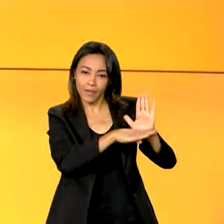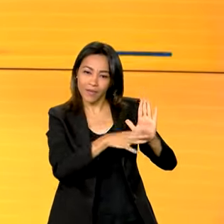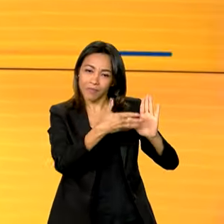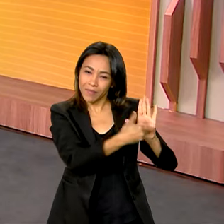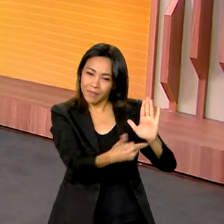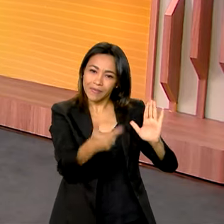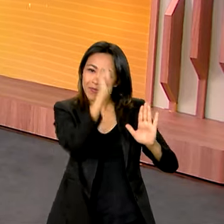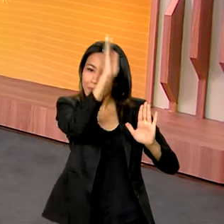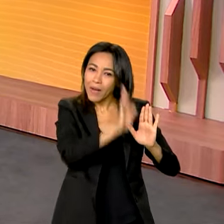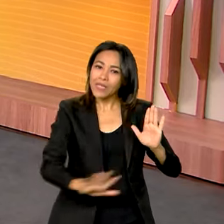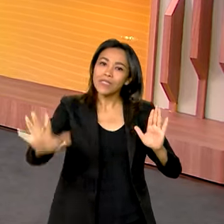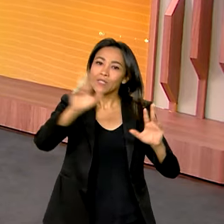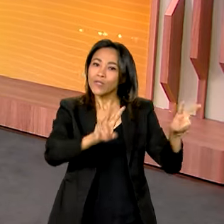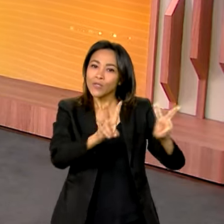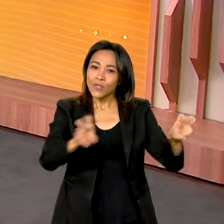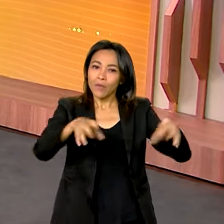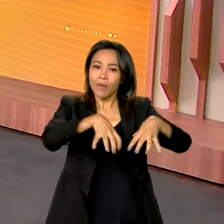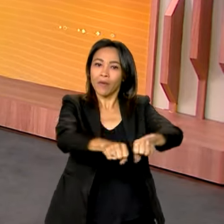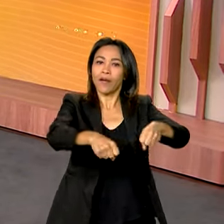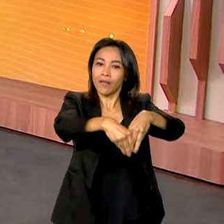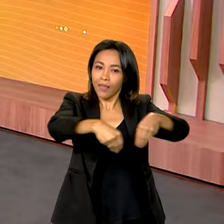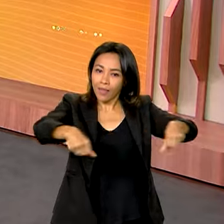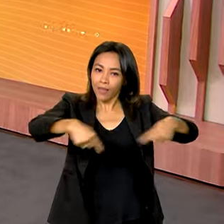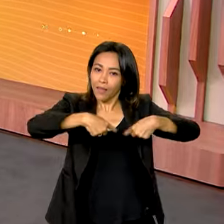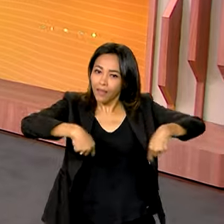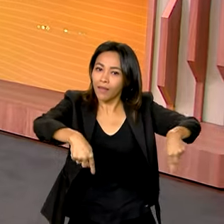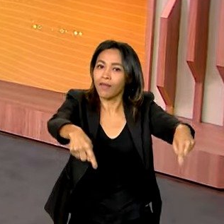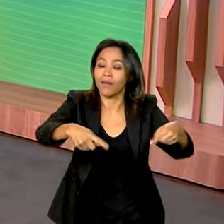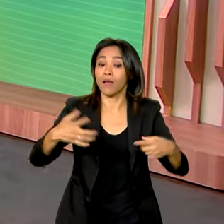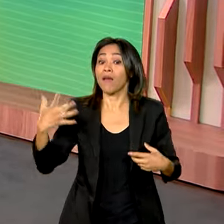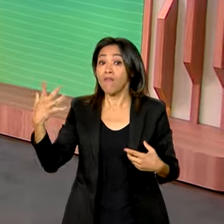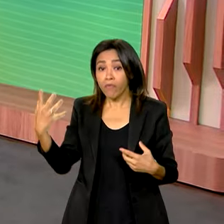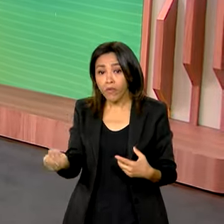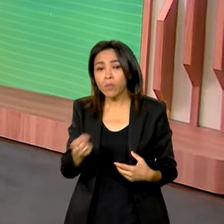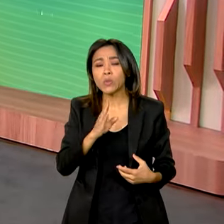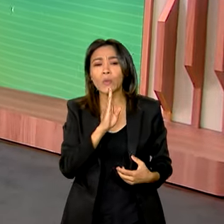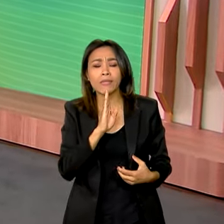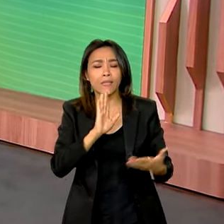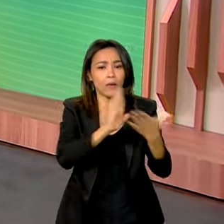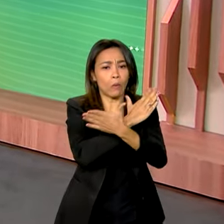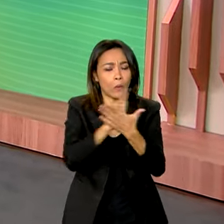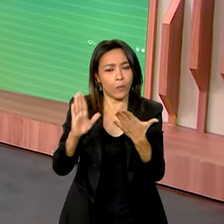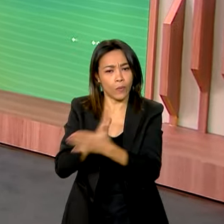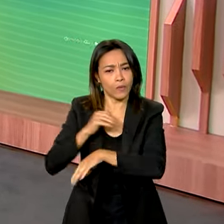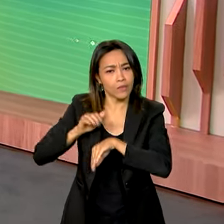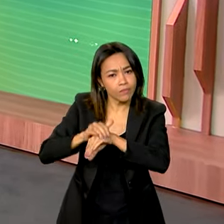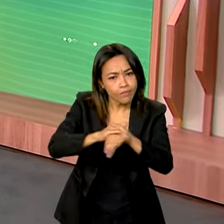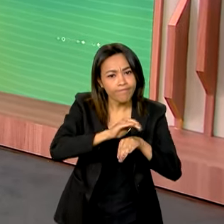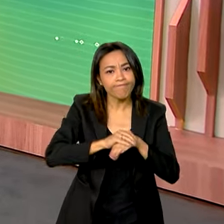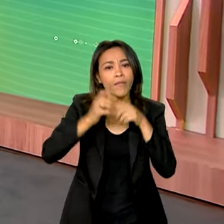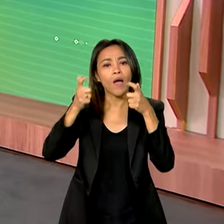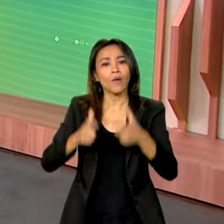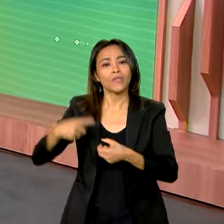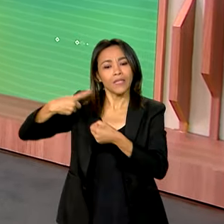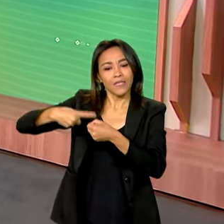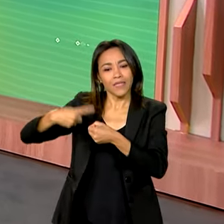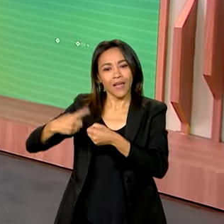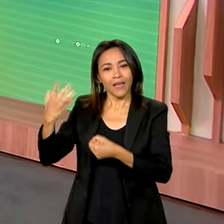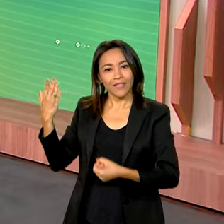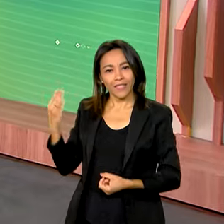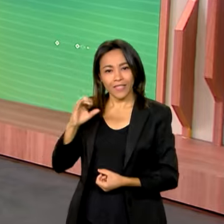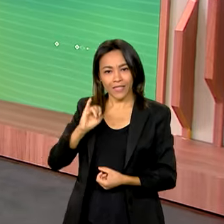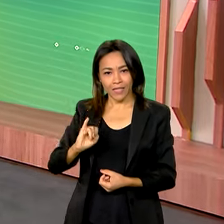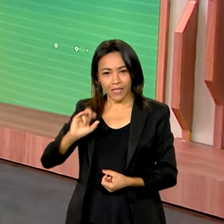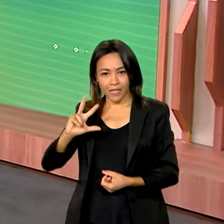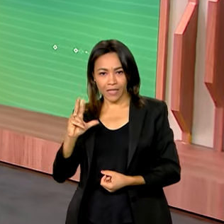Agrária. E a gente vai aproveitar para conhecer algumas iniciativas do Governo Federal na cidade de Ilha das Flores, em